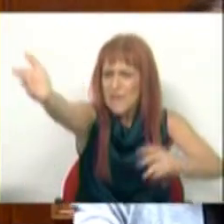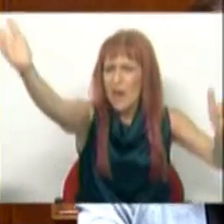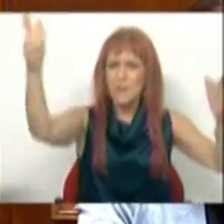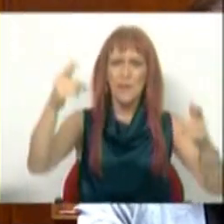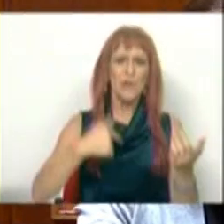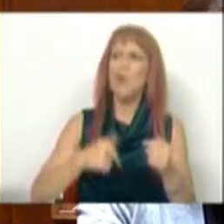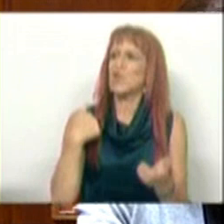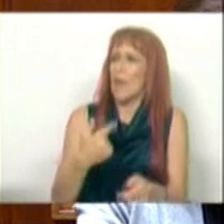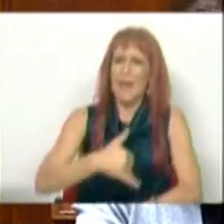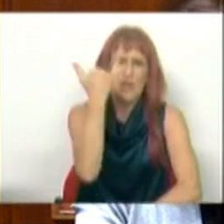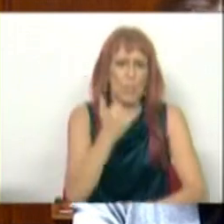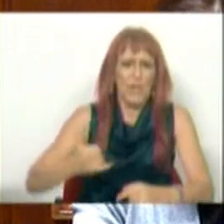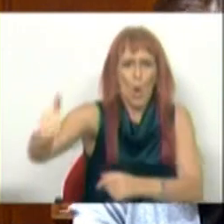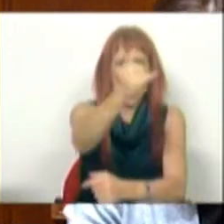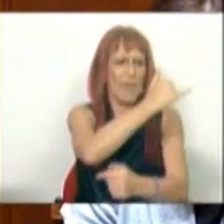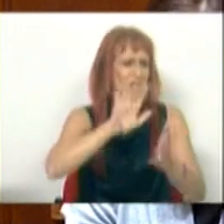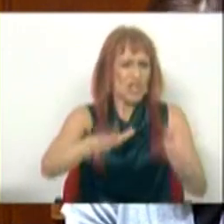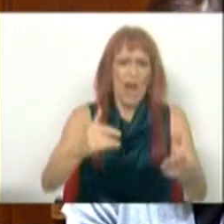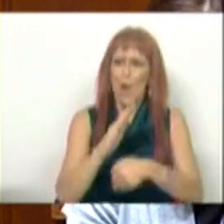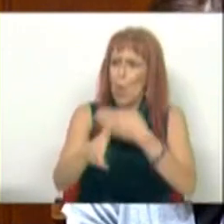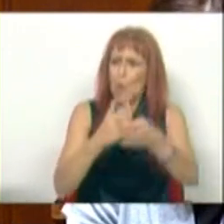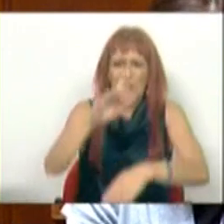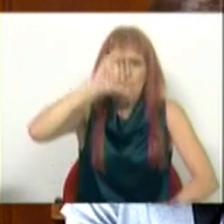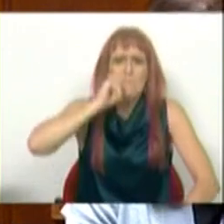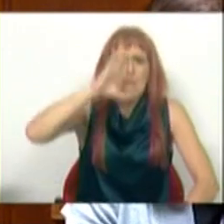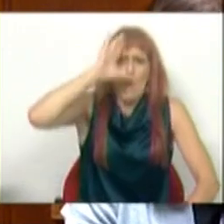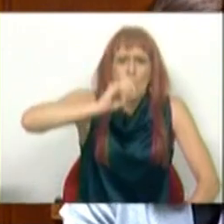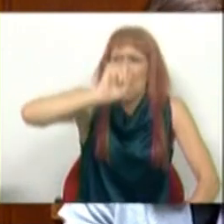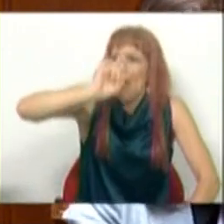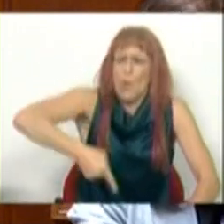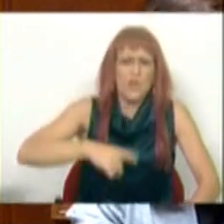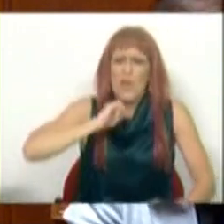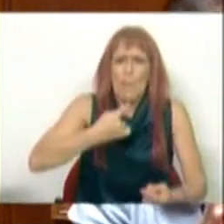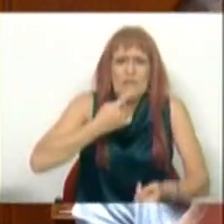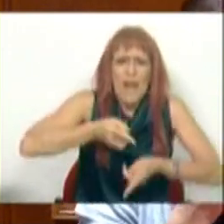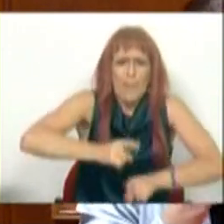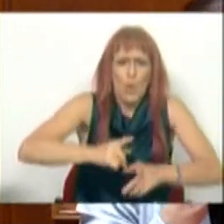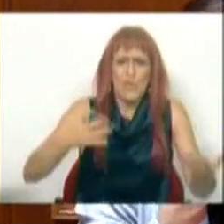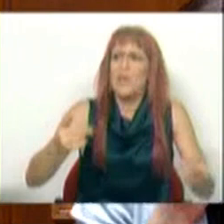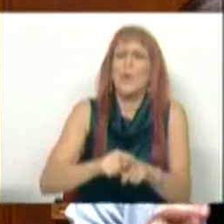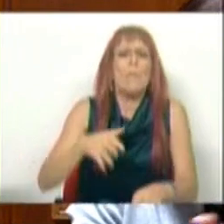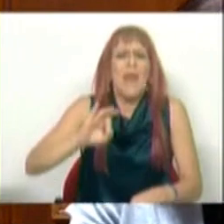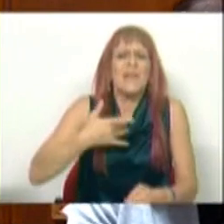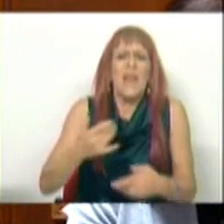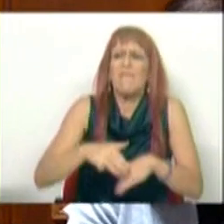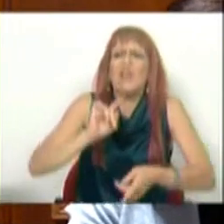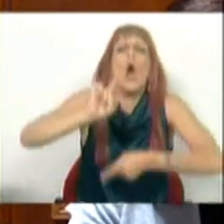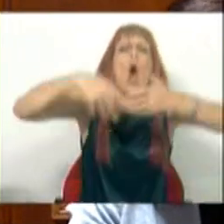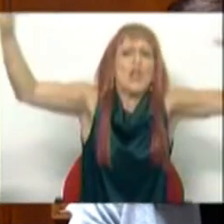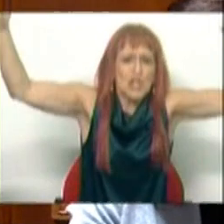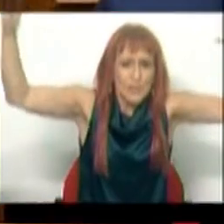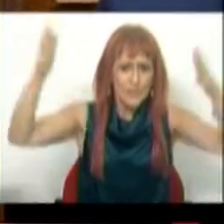e nós já vamos na segunda ronda e continuamos sem saber e sem perceber o que é que o PSD teria feito.